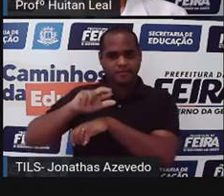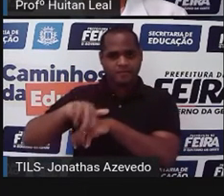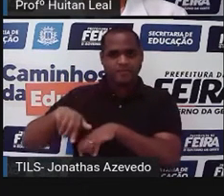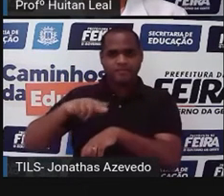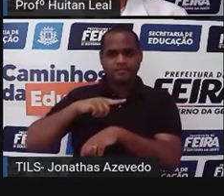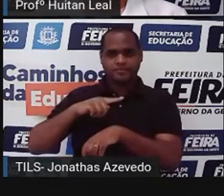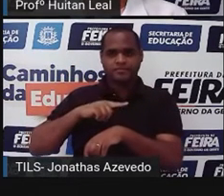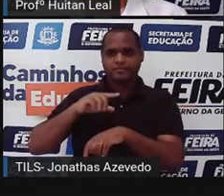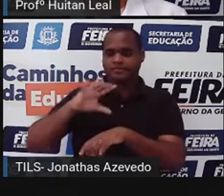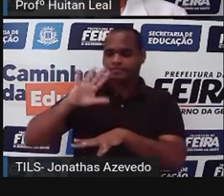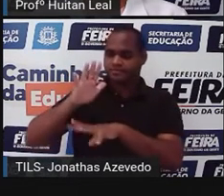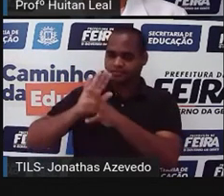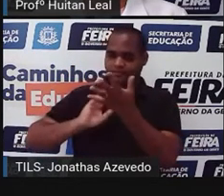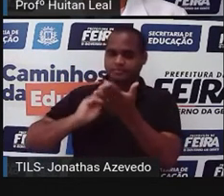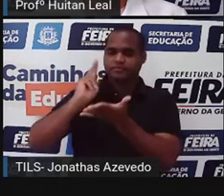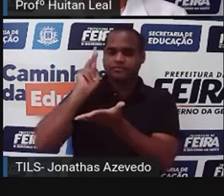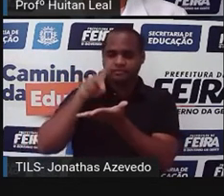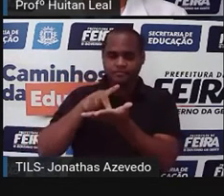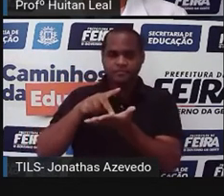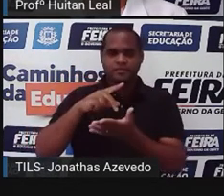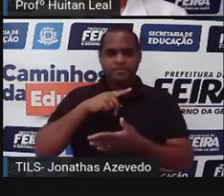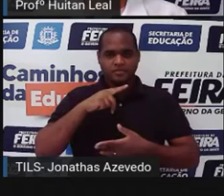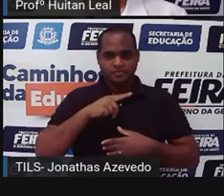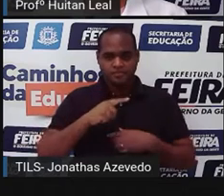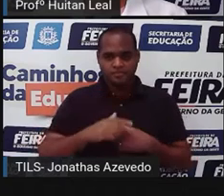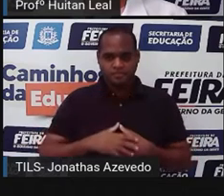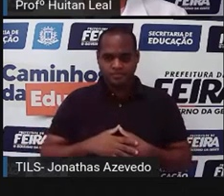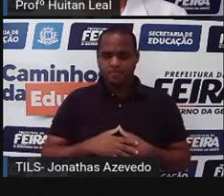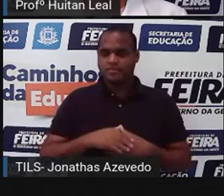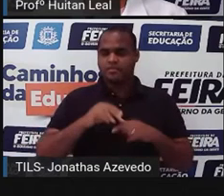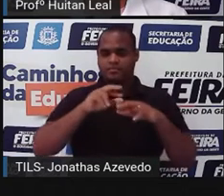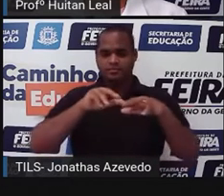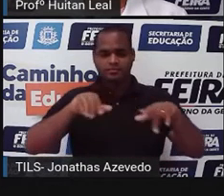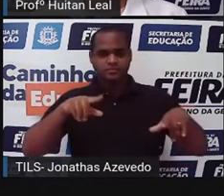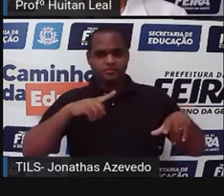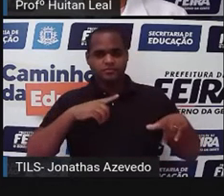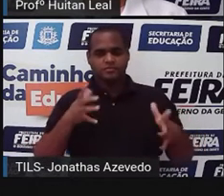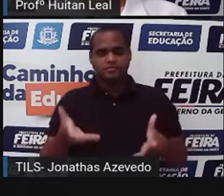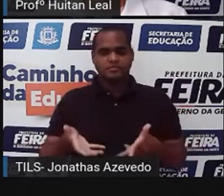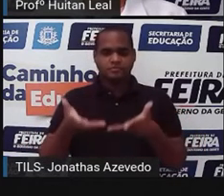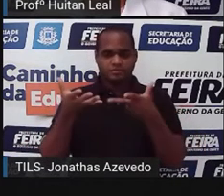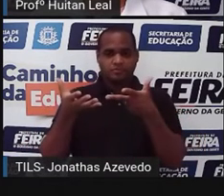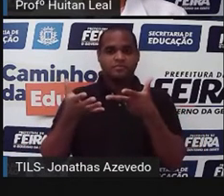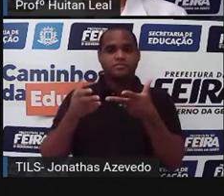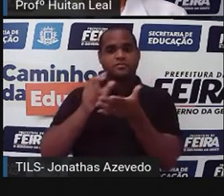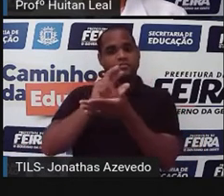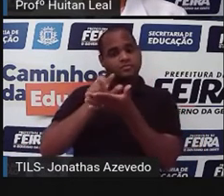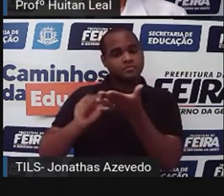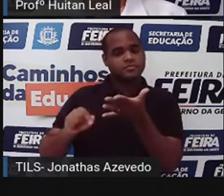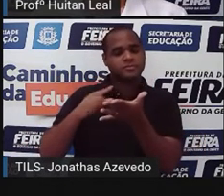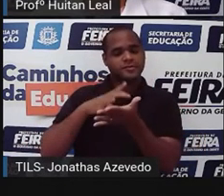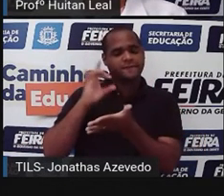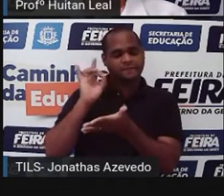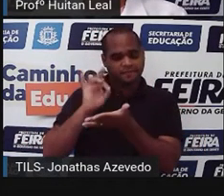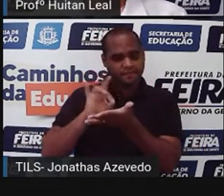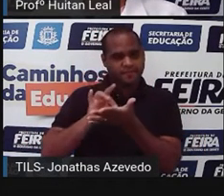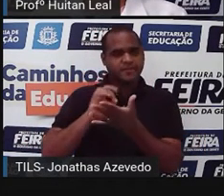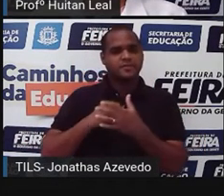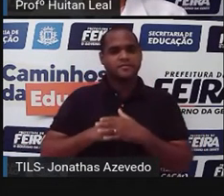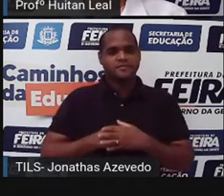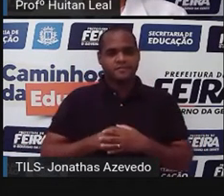através de factual, no caso, dos fatos, das evidências, das coisas que acontecem de verdade.